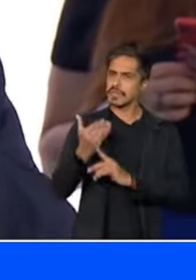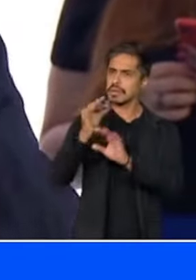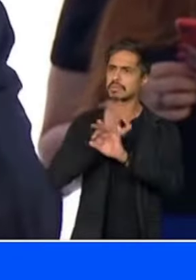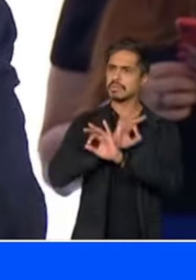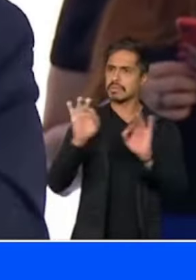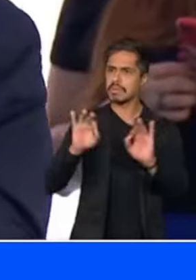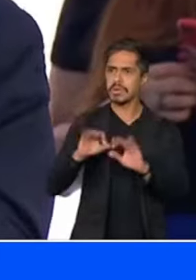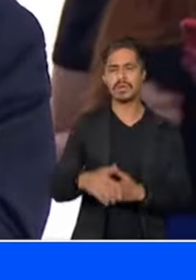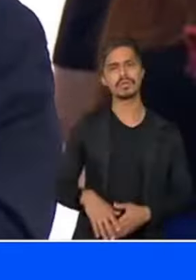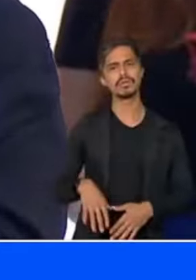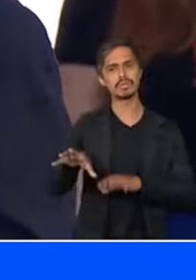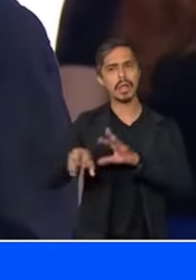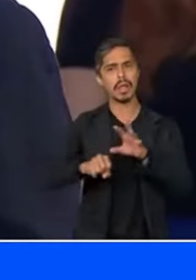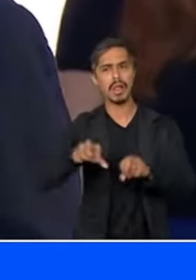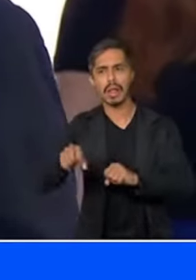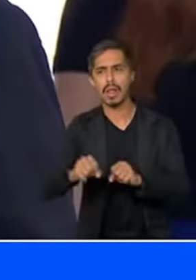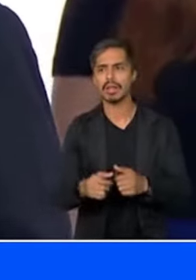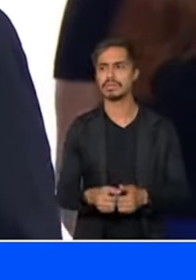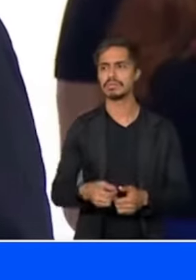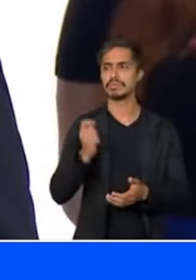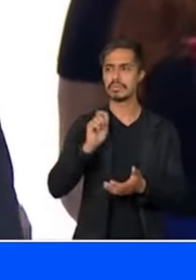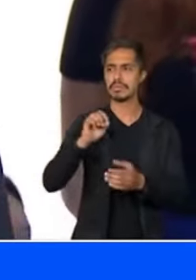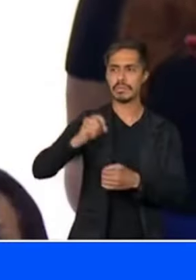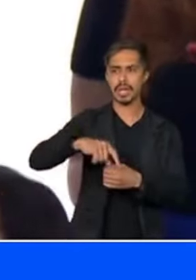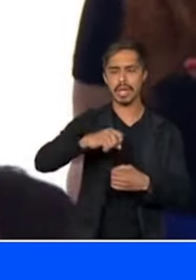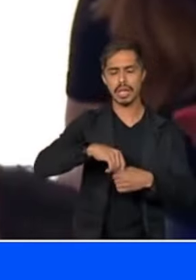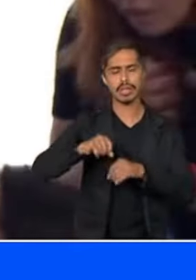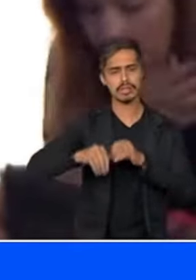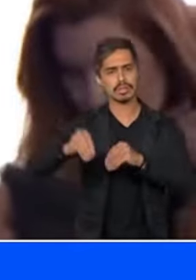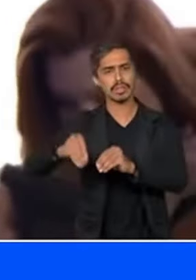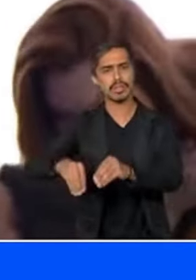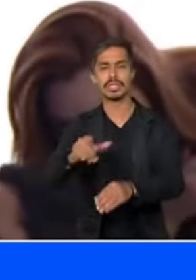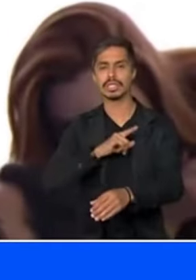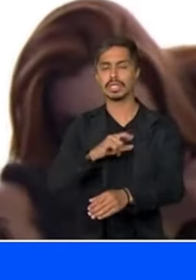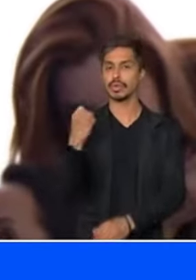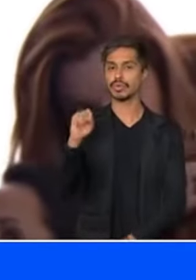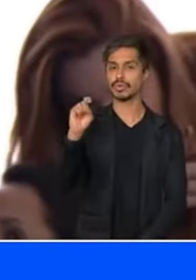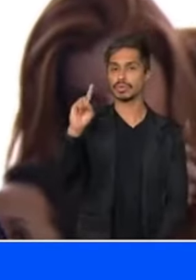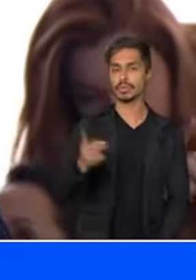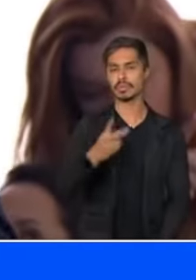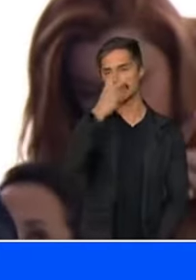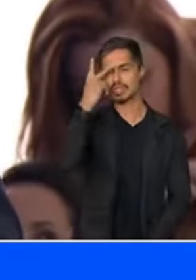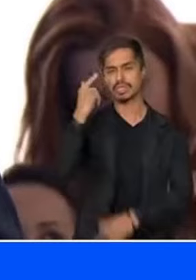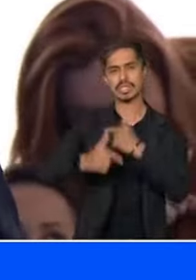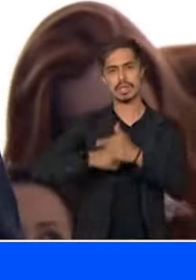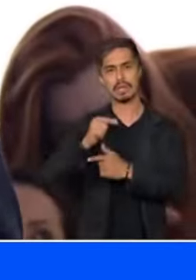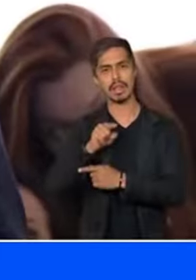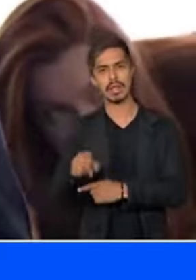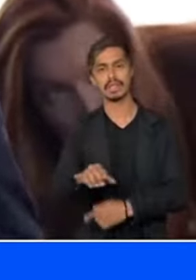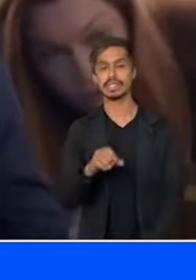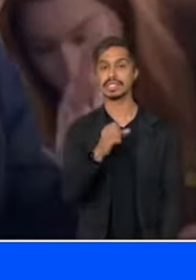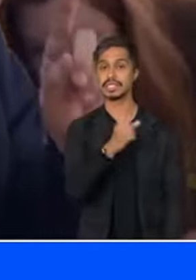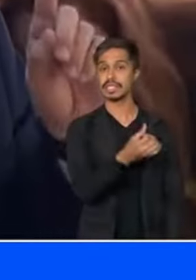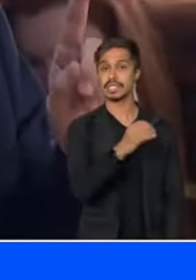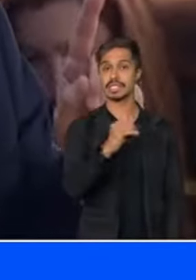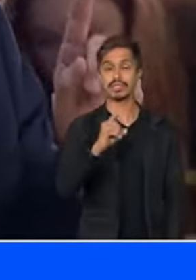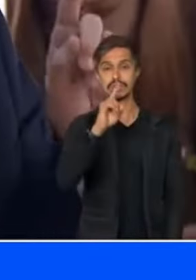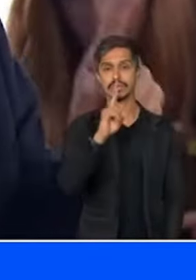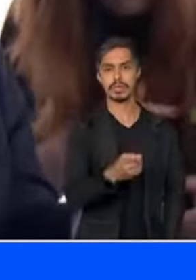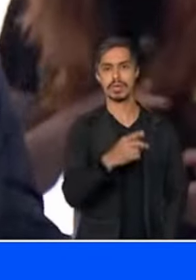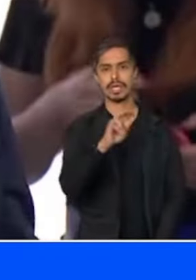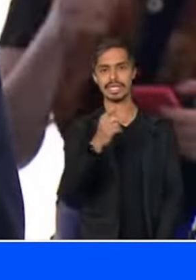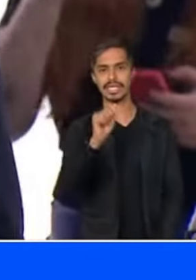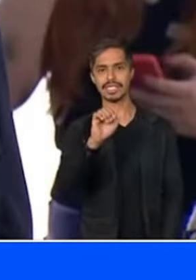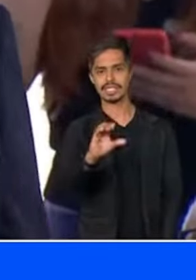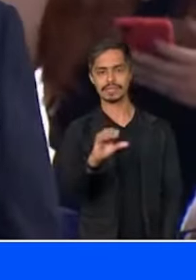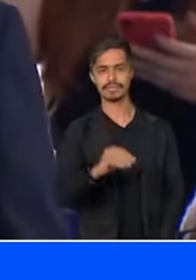Plantios e tudo mais Emprega 8 mil pessoas 600 mil hectares A maior fazenda de